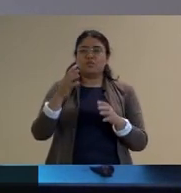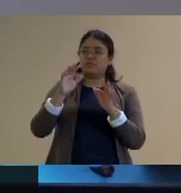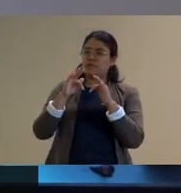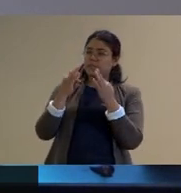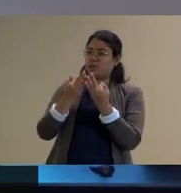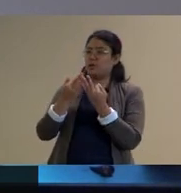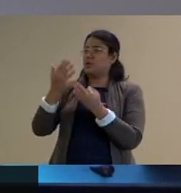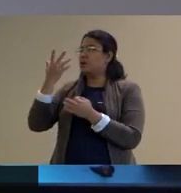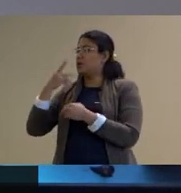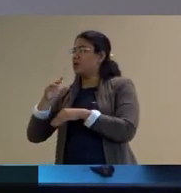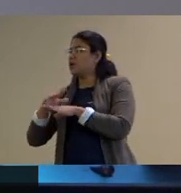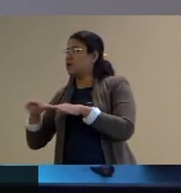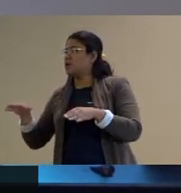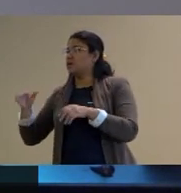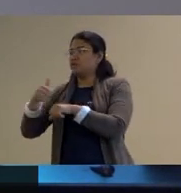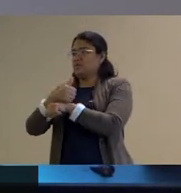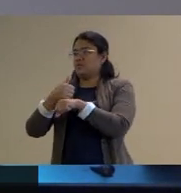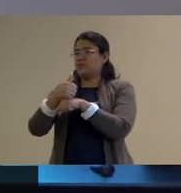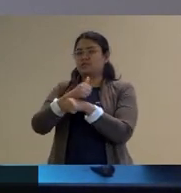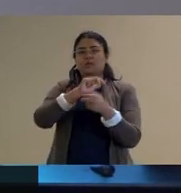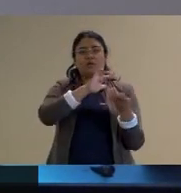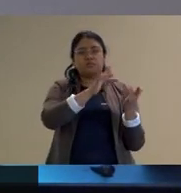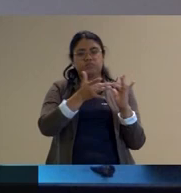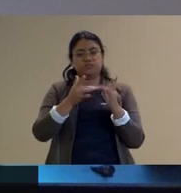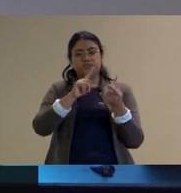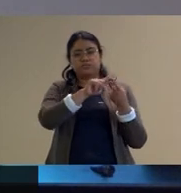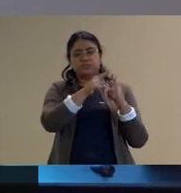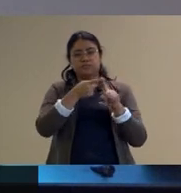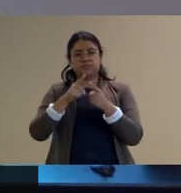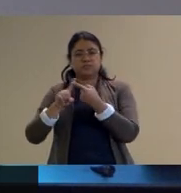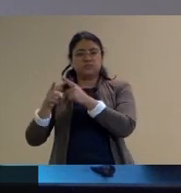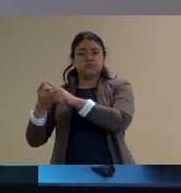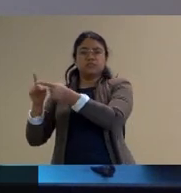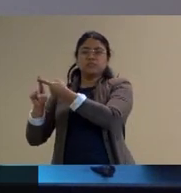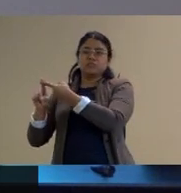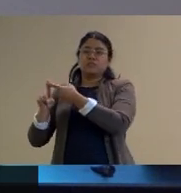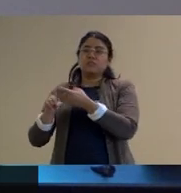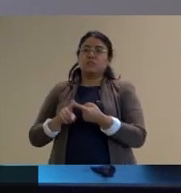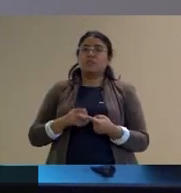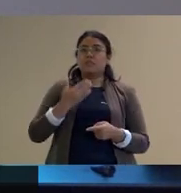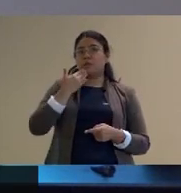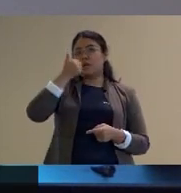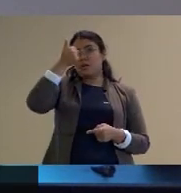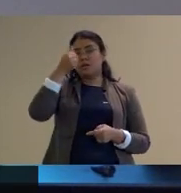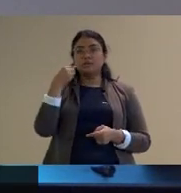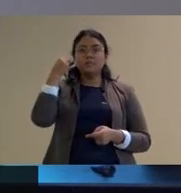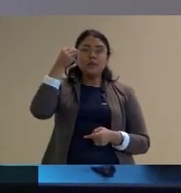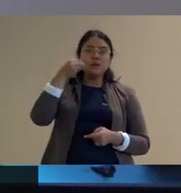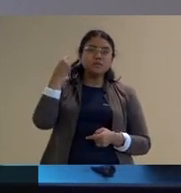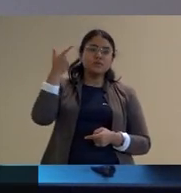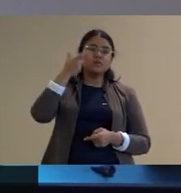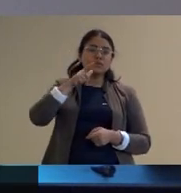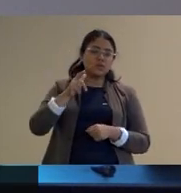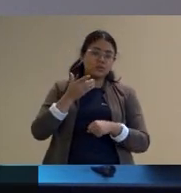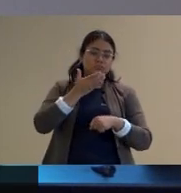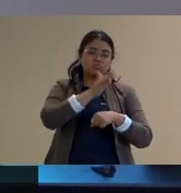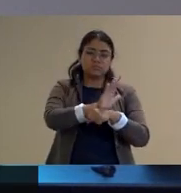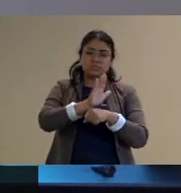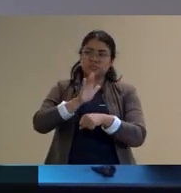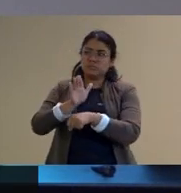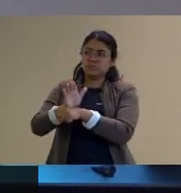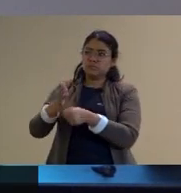enfim com outros profissionais da instituição porque também quanto maior for a sua experiência mais ele tem mais